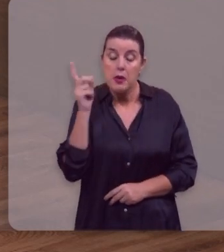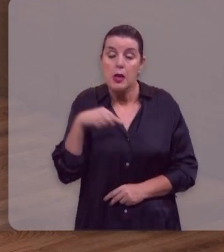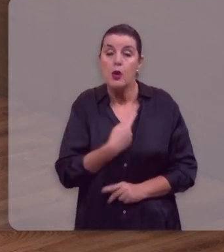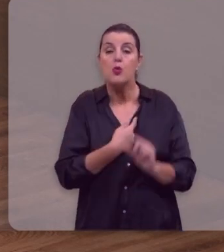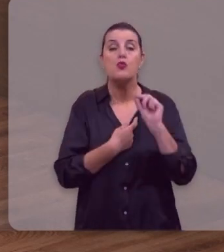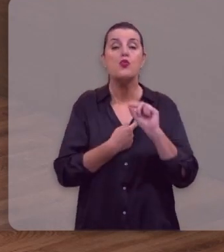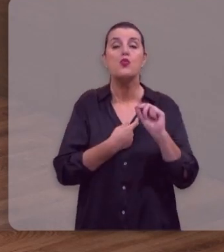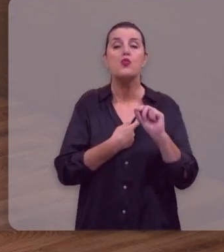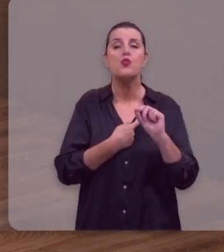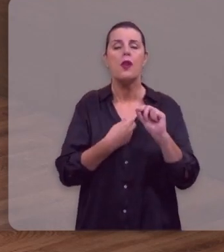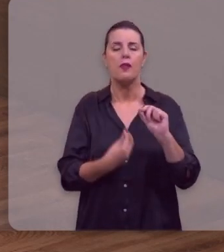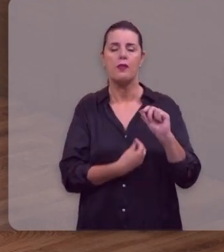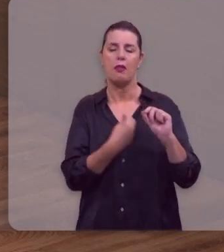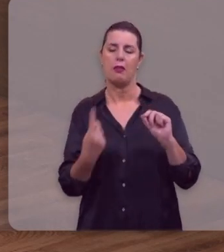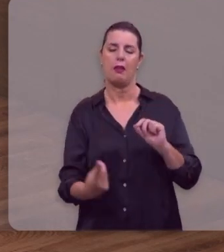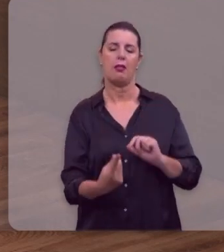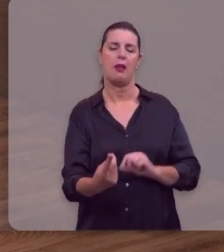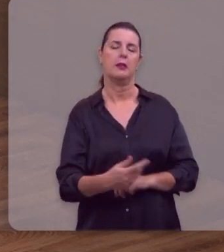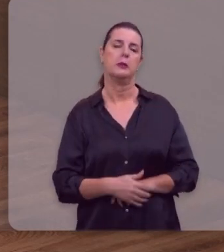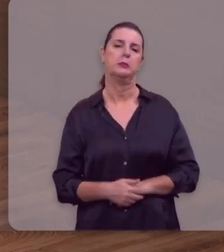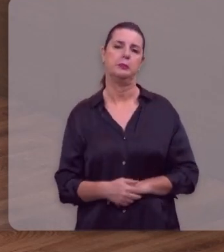a vida eterna.